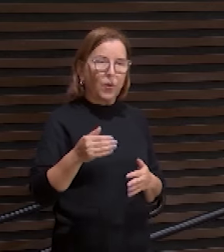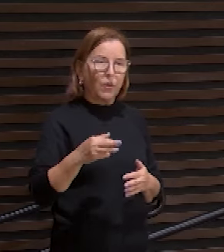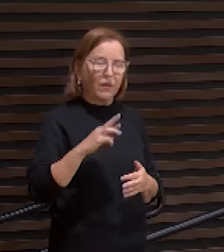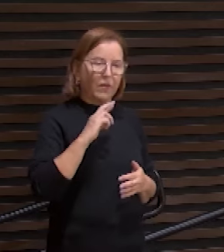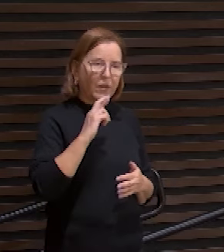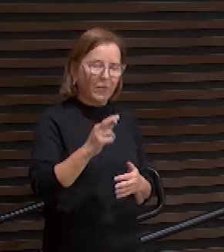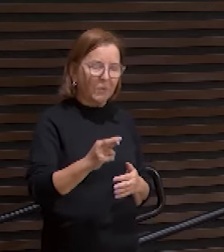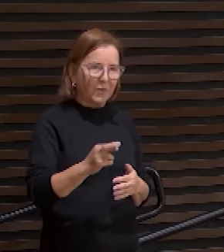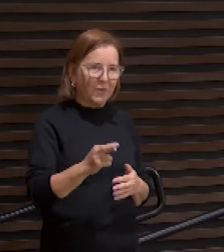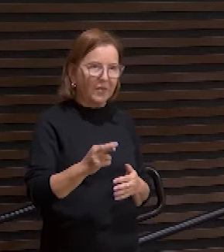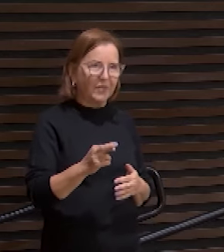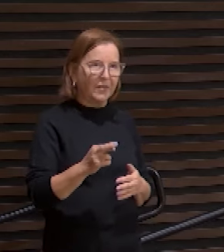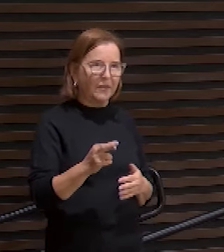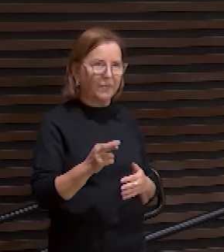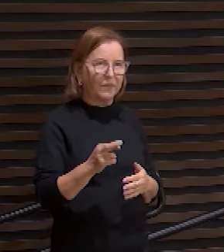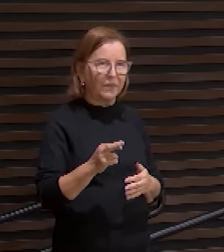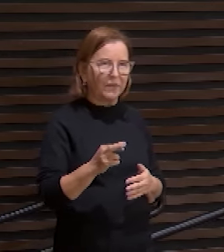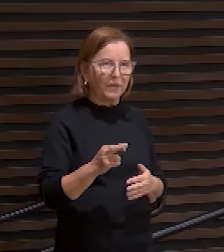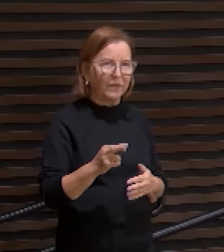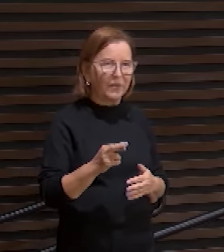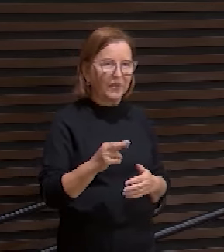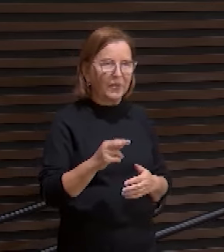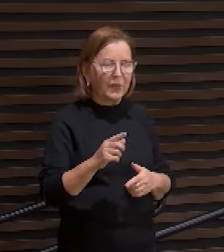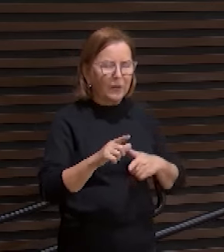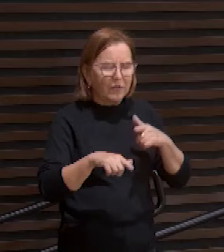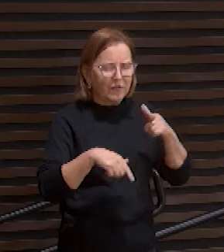Jesus nós